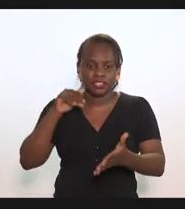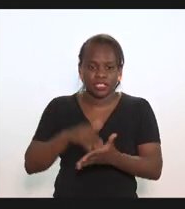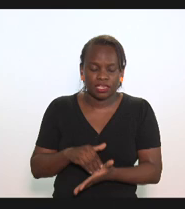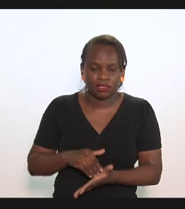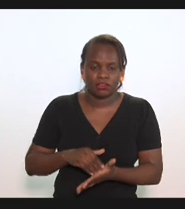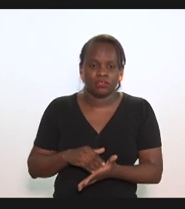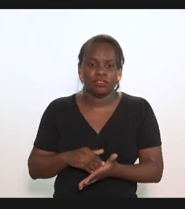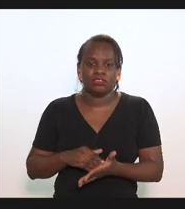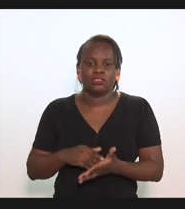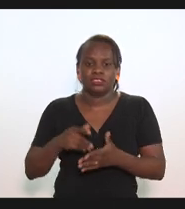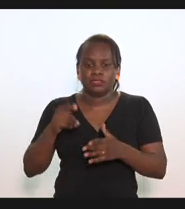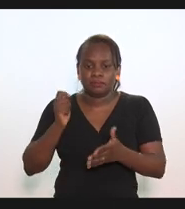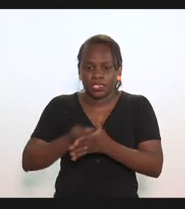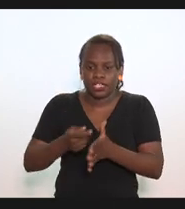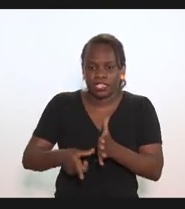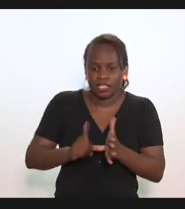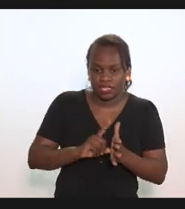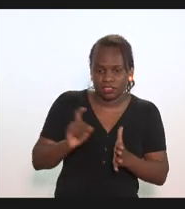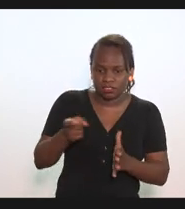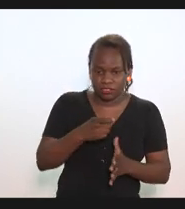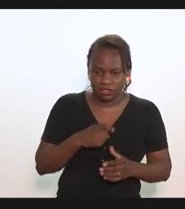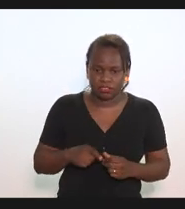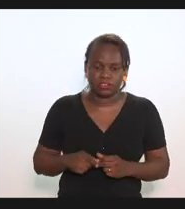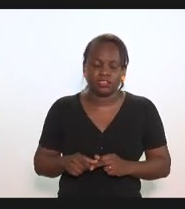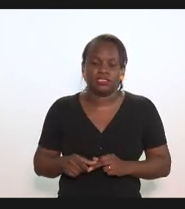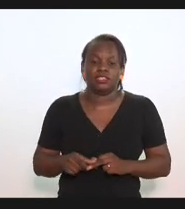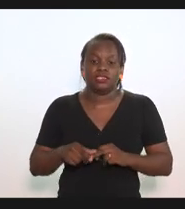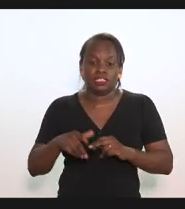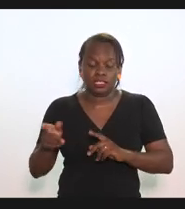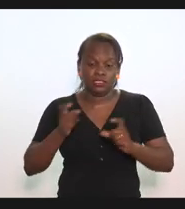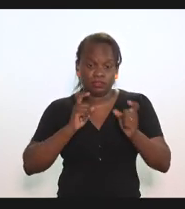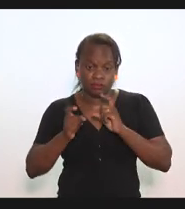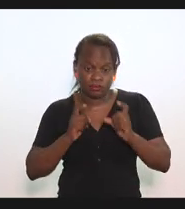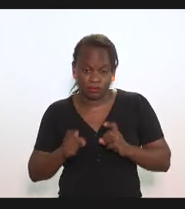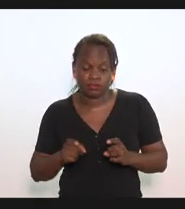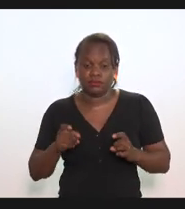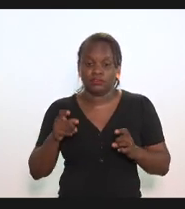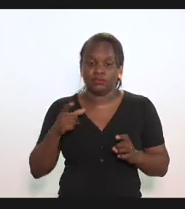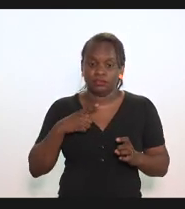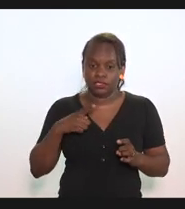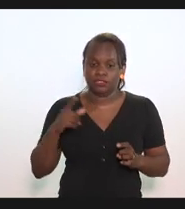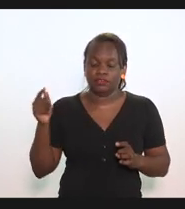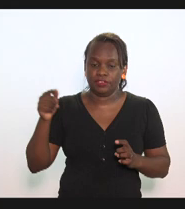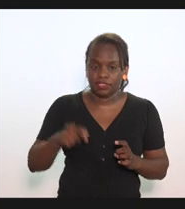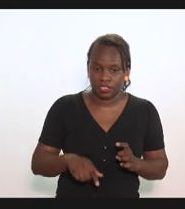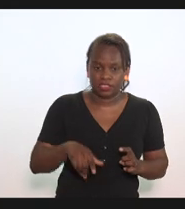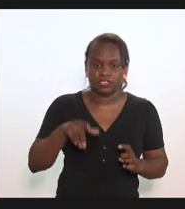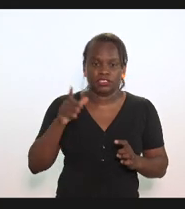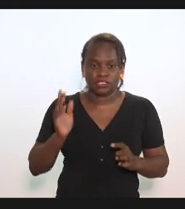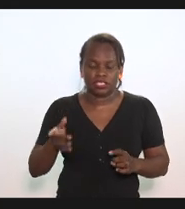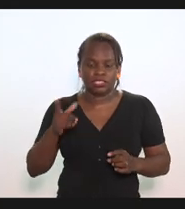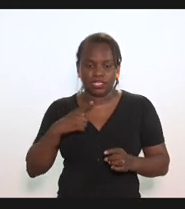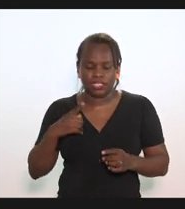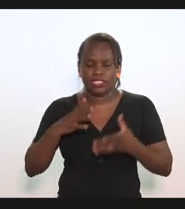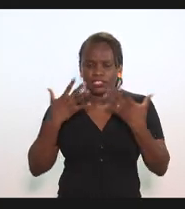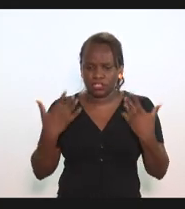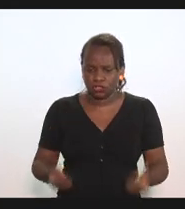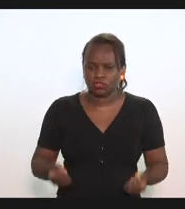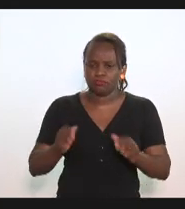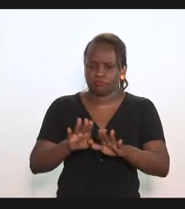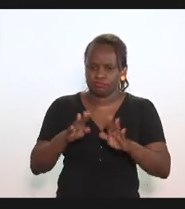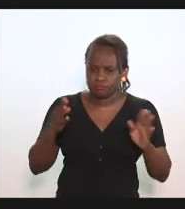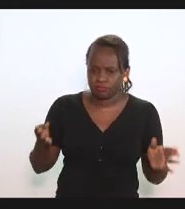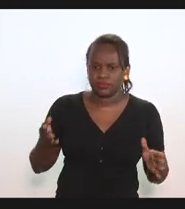da antecipação tributária essa discussão ela veio para nós vossa excelência recebeu de portas abertas assim